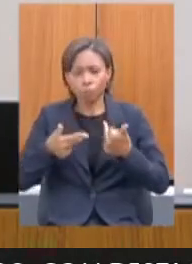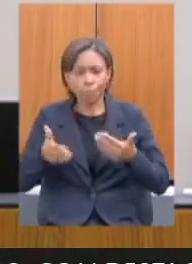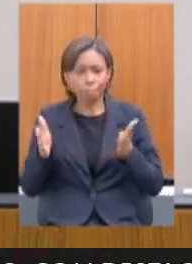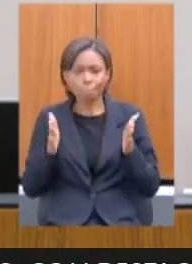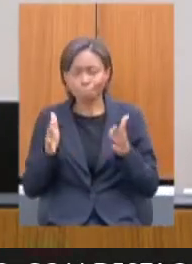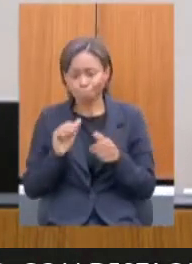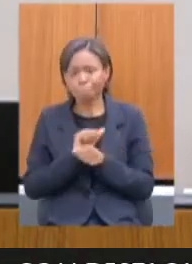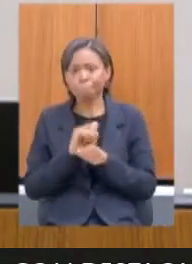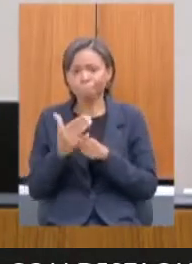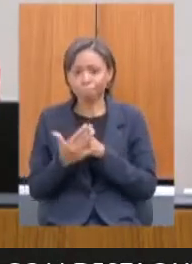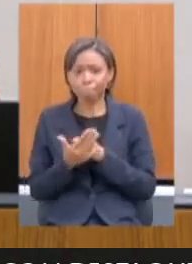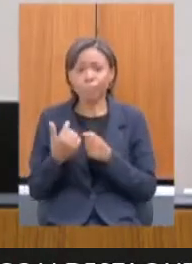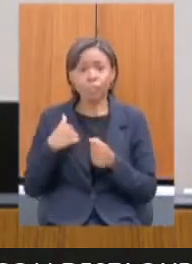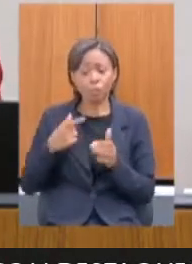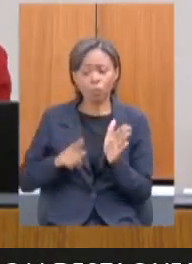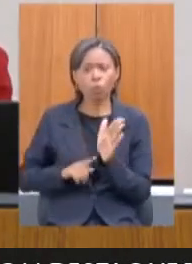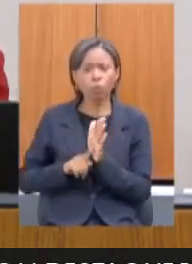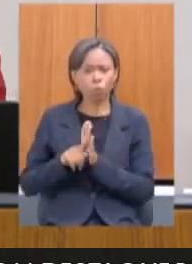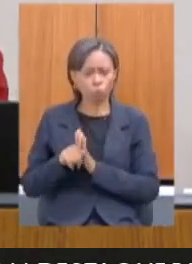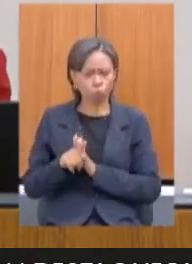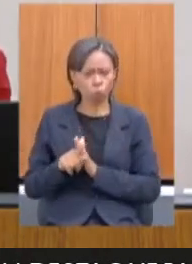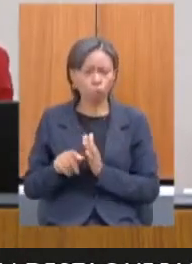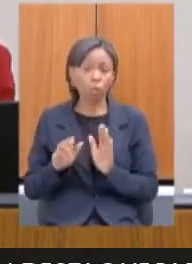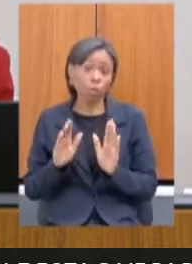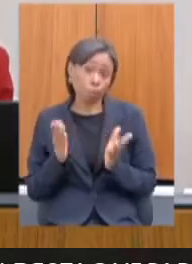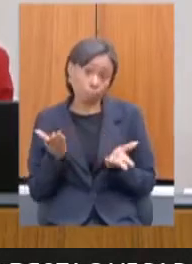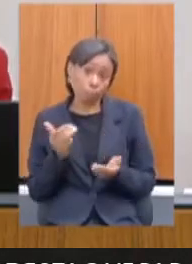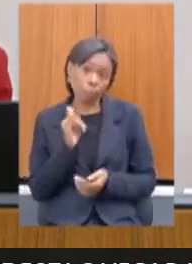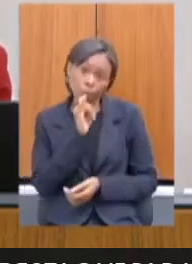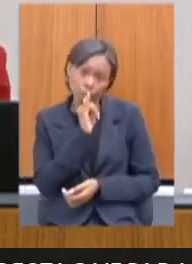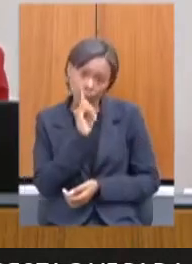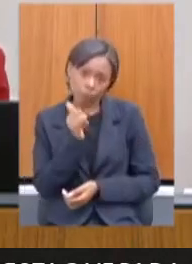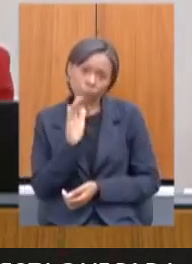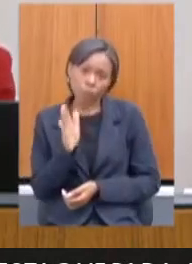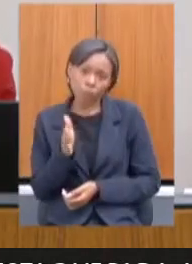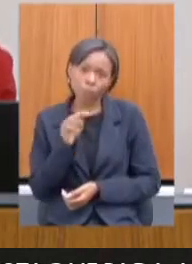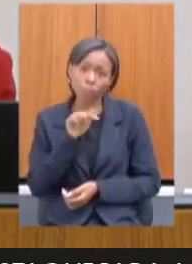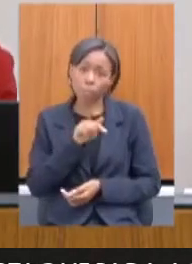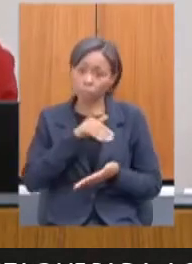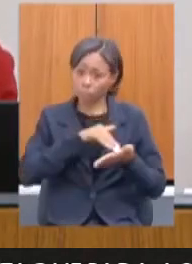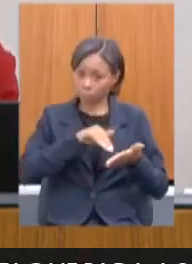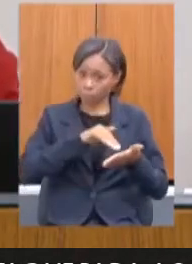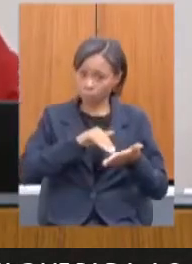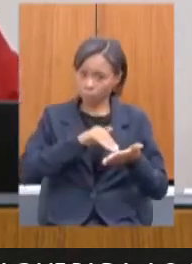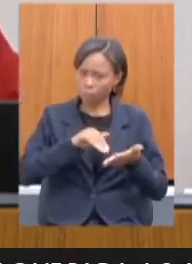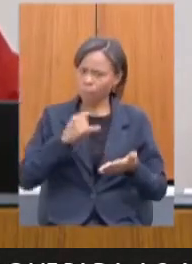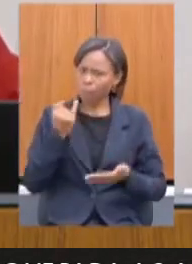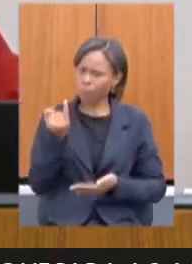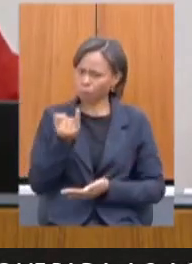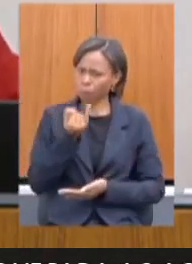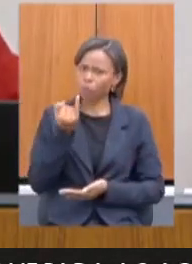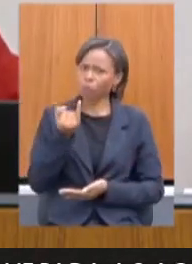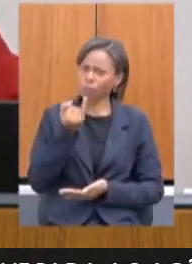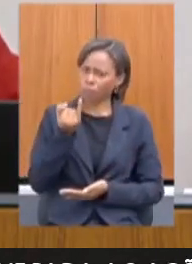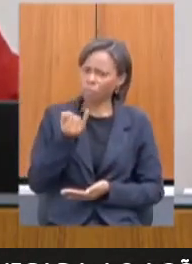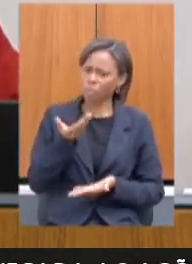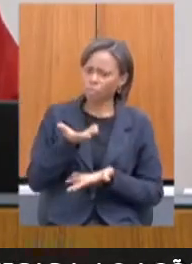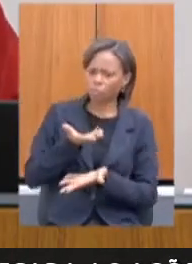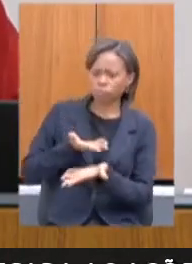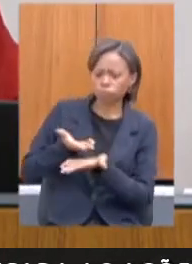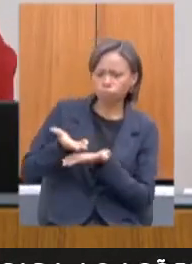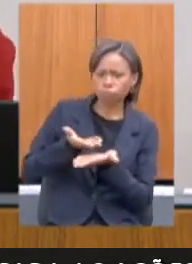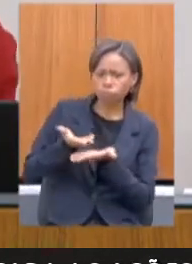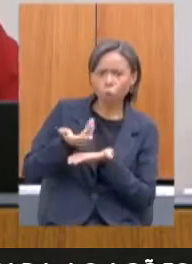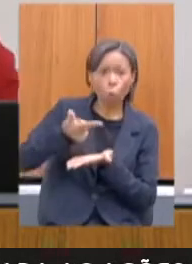Eu pergunto um pouco, e a gente sempre falou que essa secretaria tinha um papel muito importante de articular as várias outras secretarias no